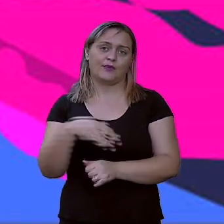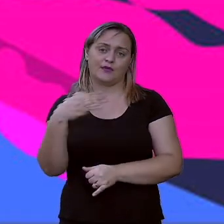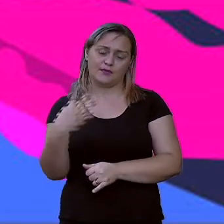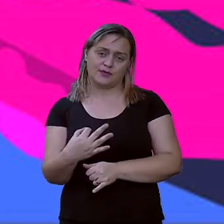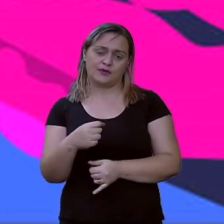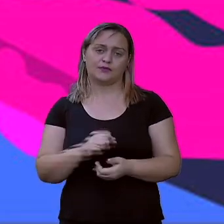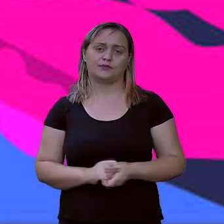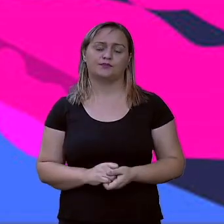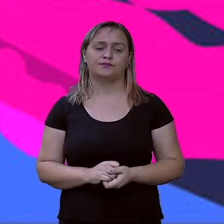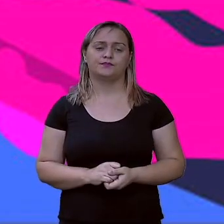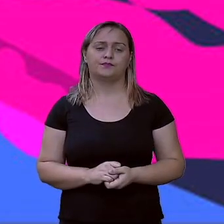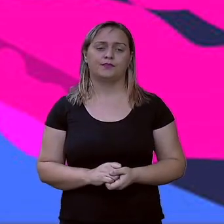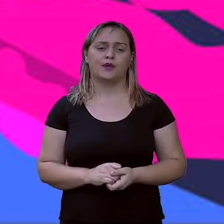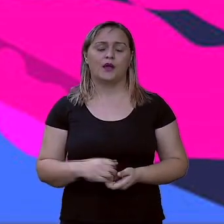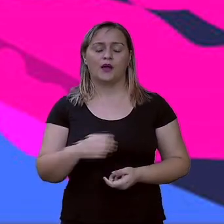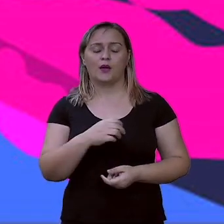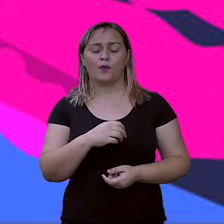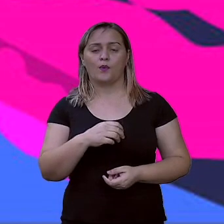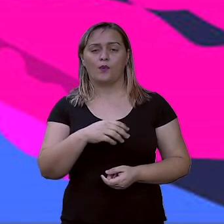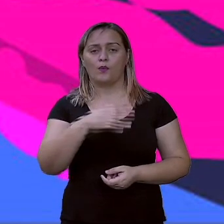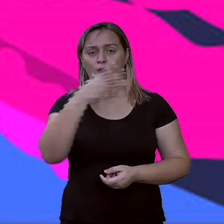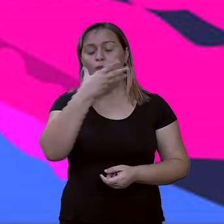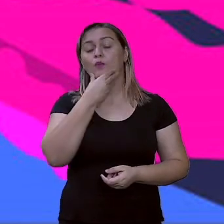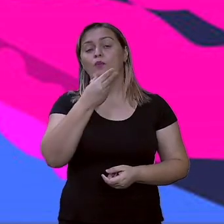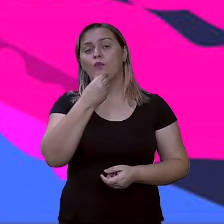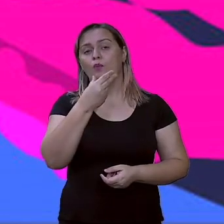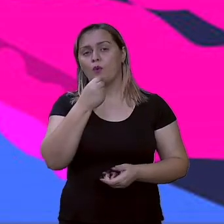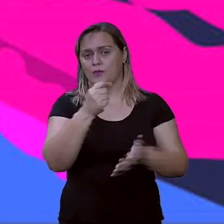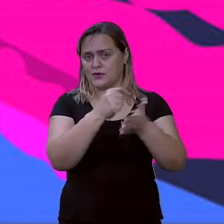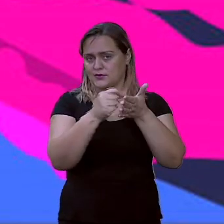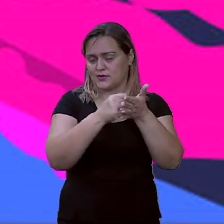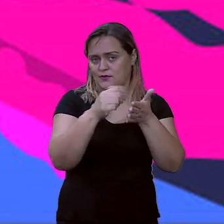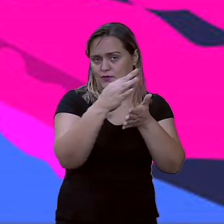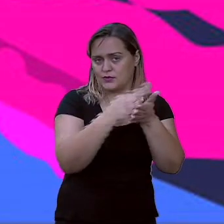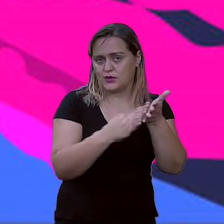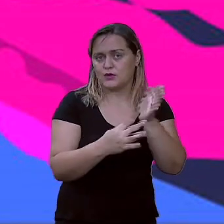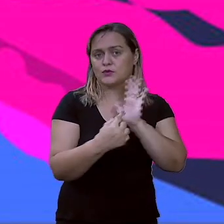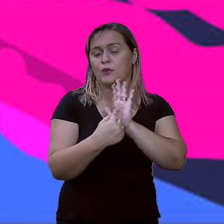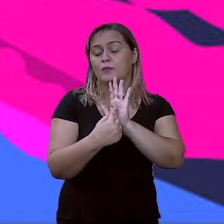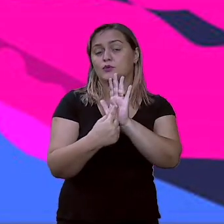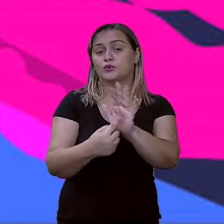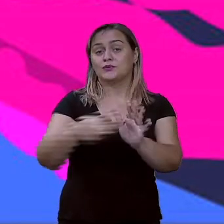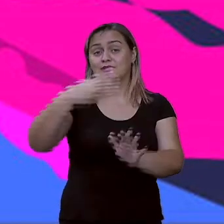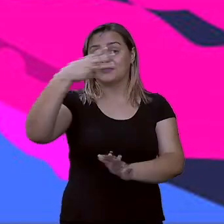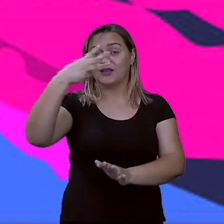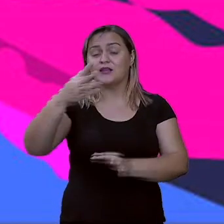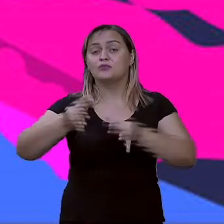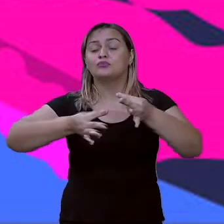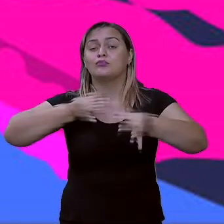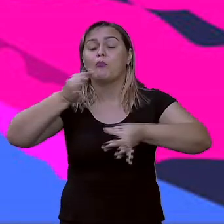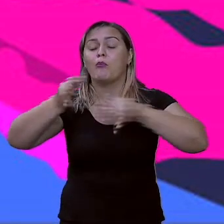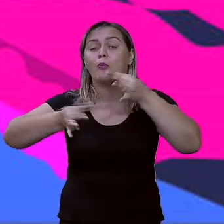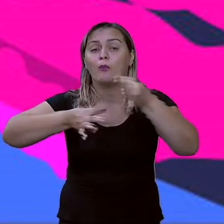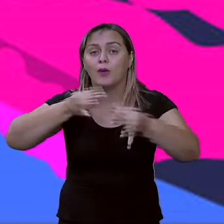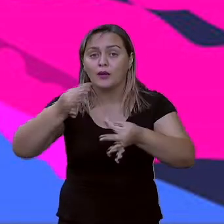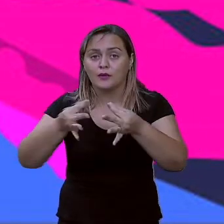três argumentos sobre o tema, certo? E ainda sugeriu algumas ações que os